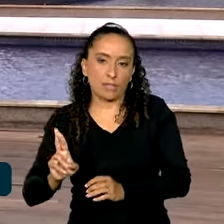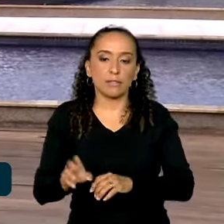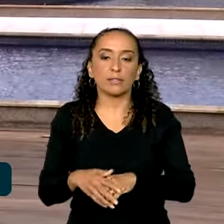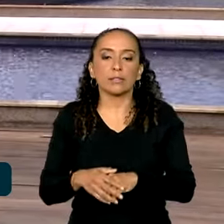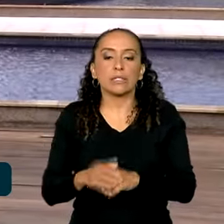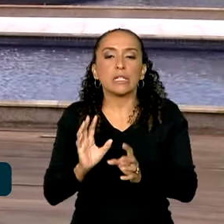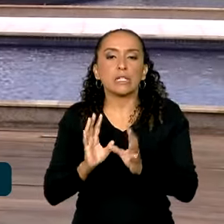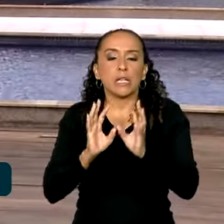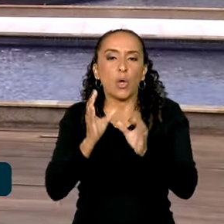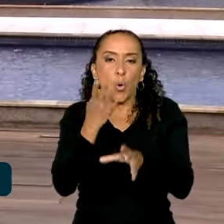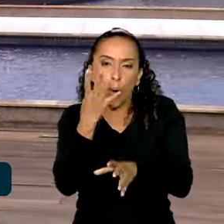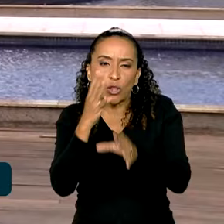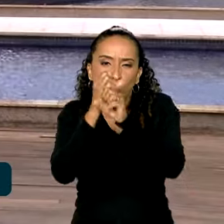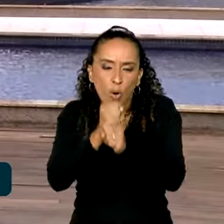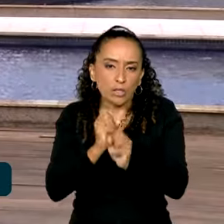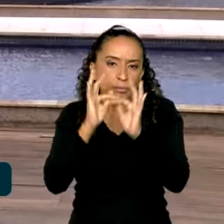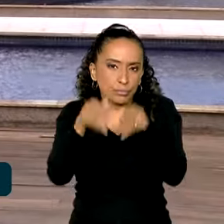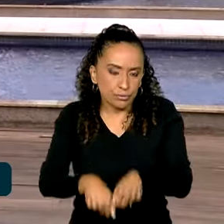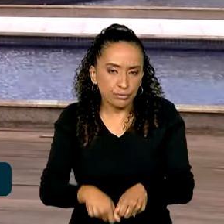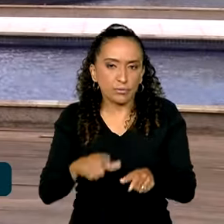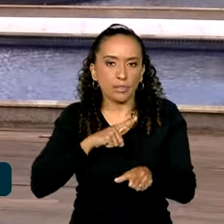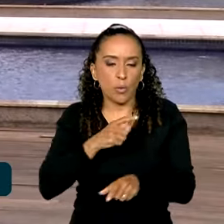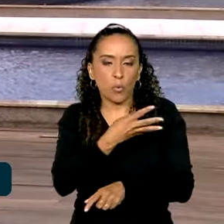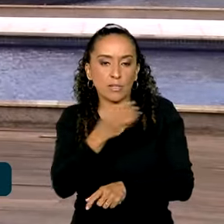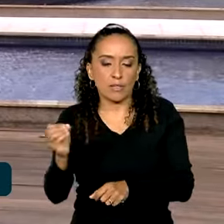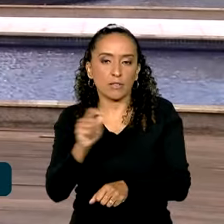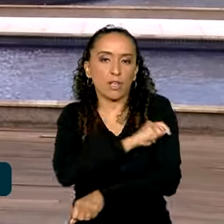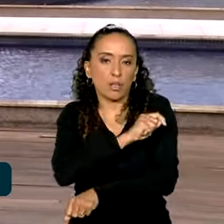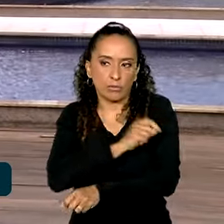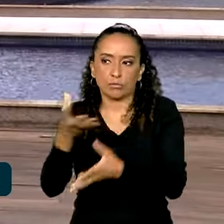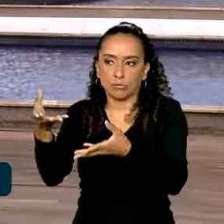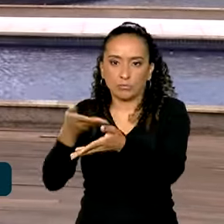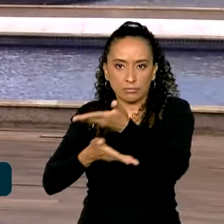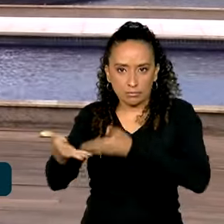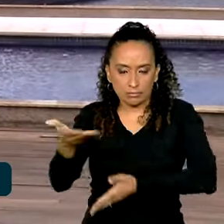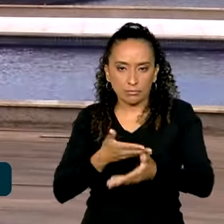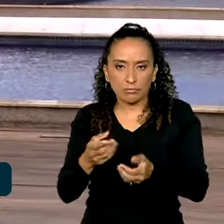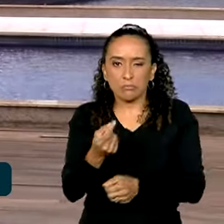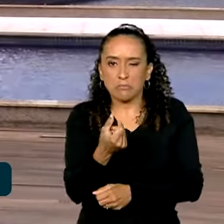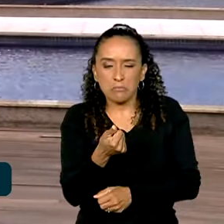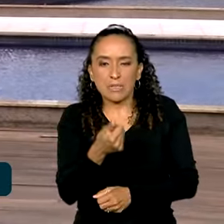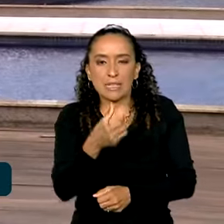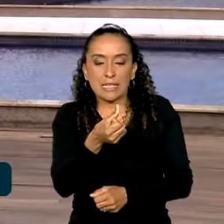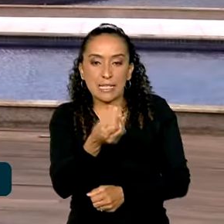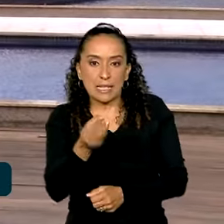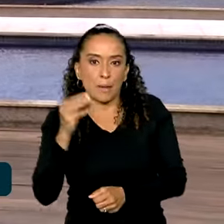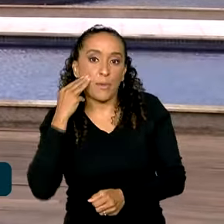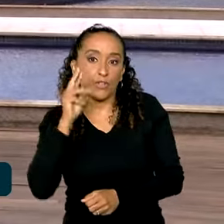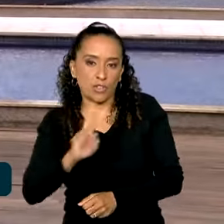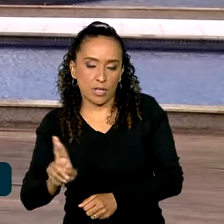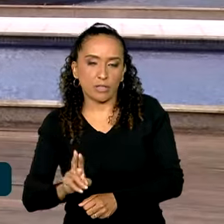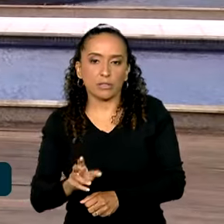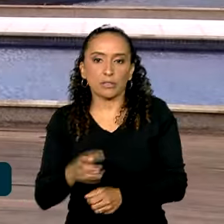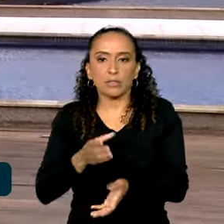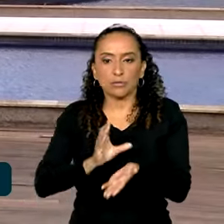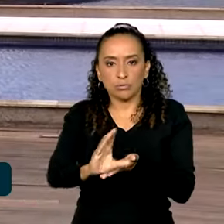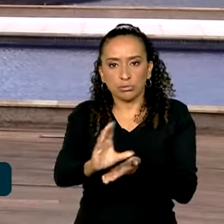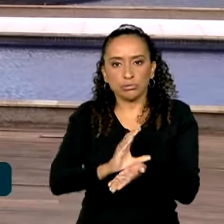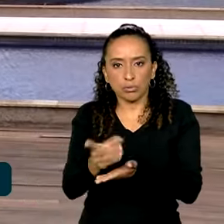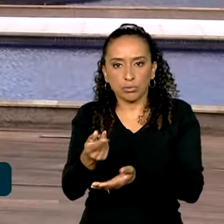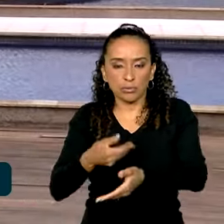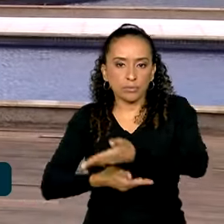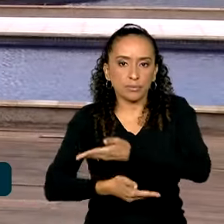fim de quatro anos, serão 400 estudantes atendidos e custo anual de 60 milhões de reais. Os recursos serão